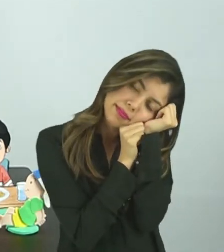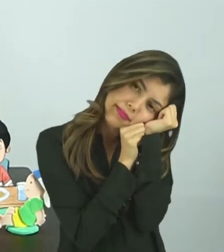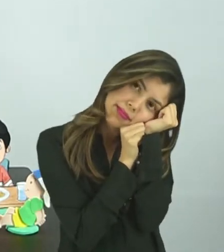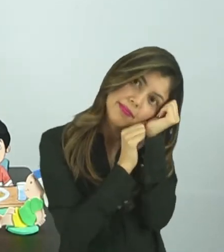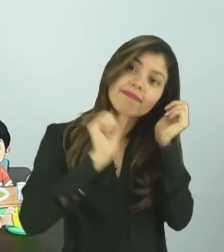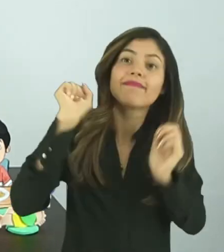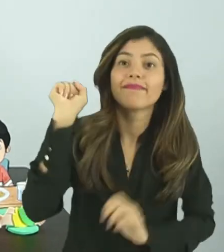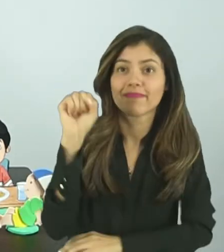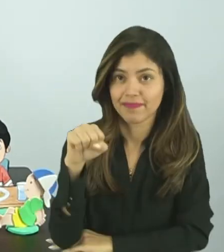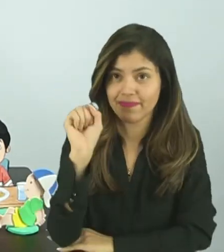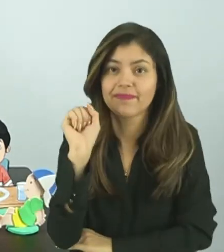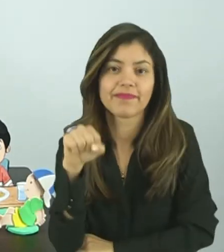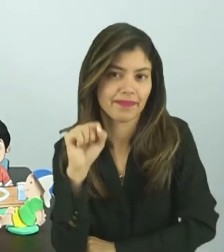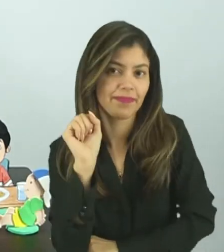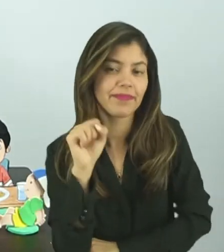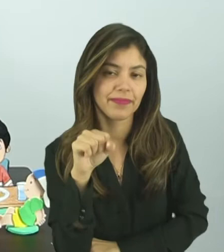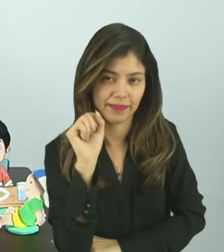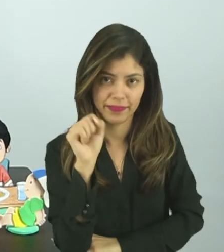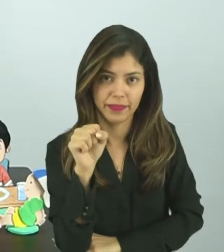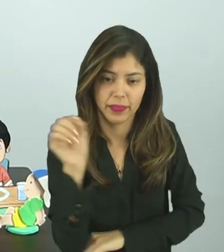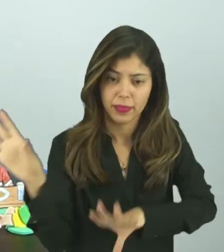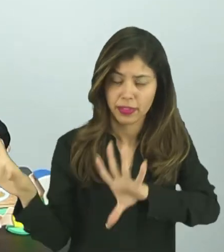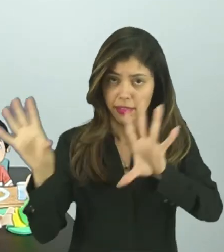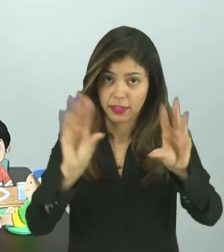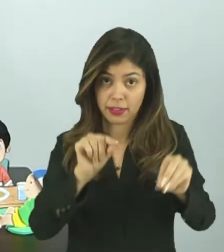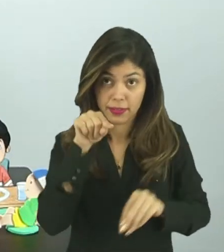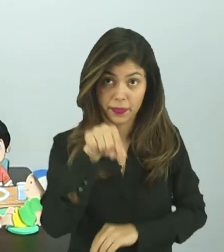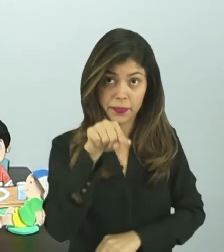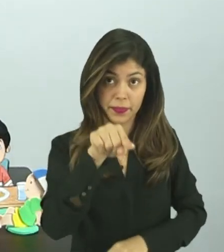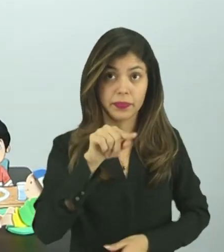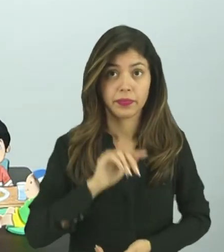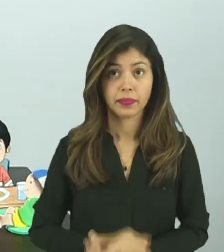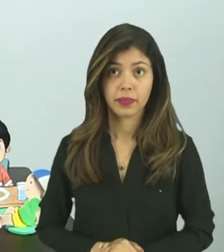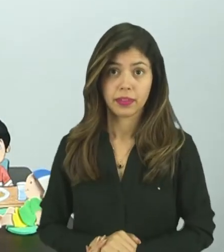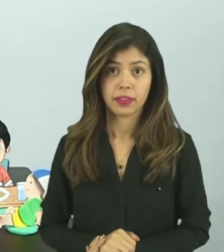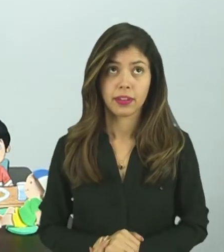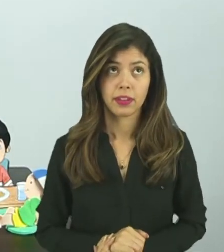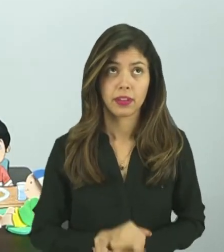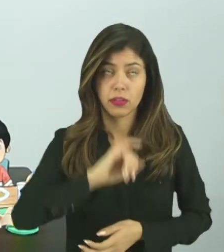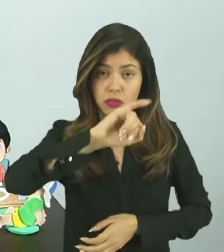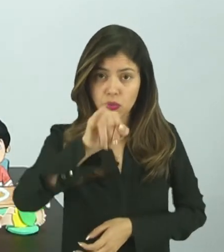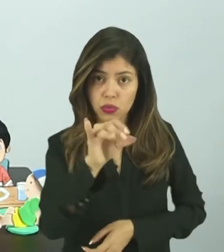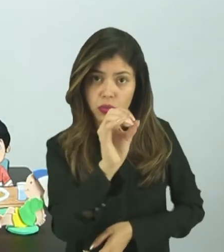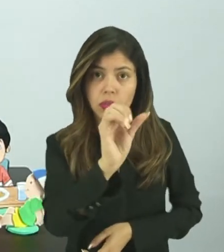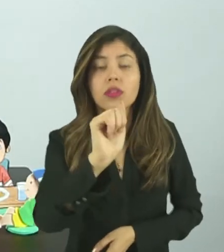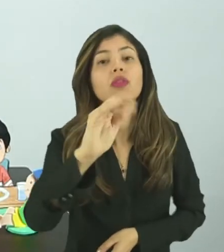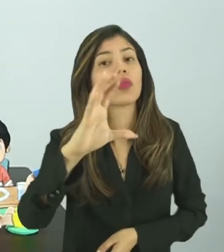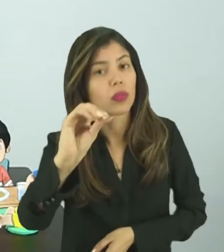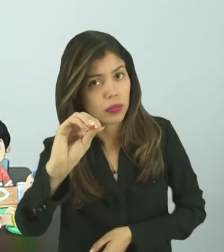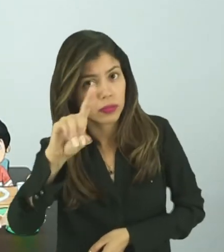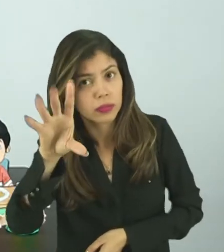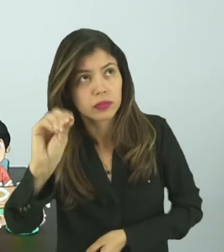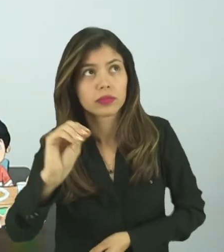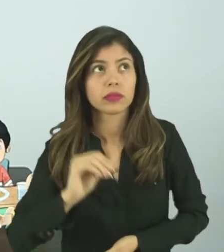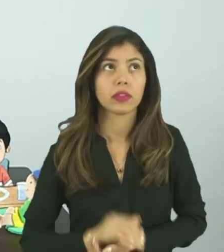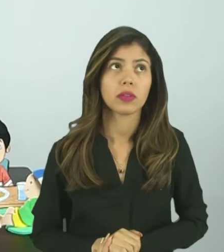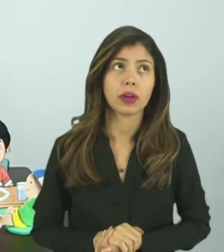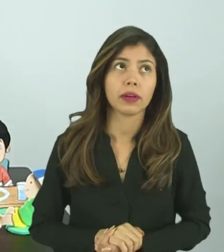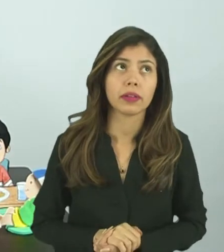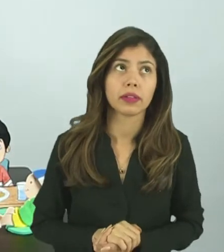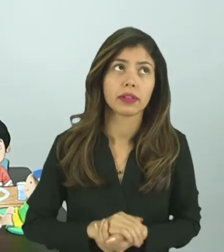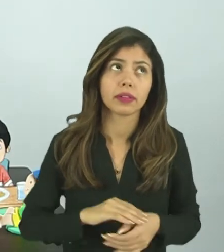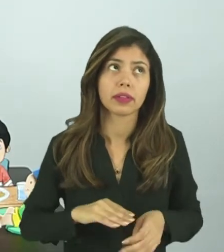Isso. Eu trouxe aqui o João, que adora